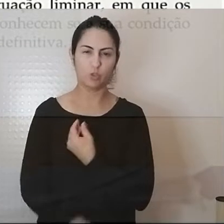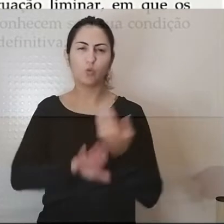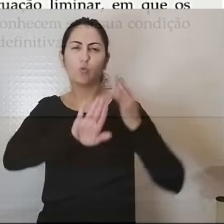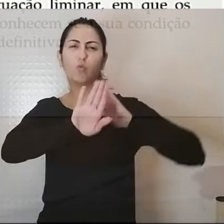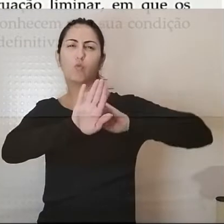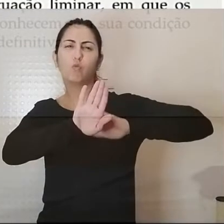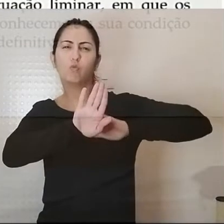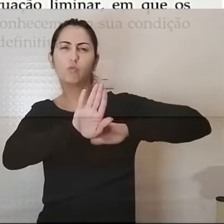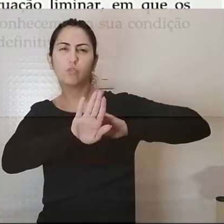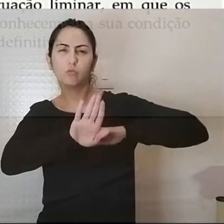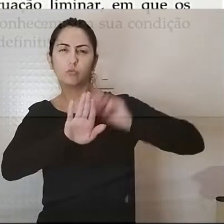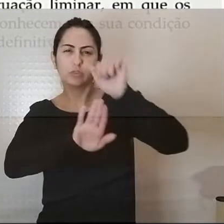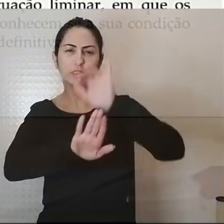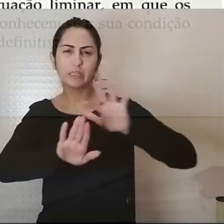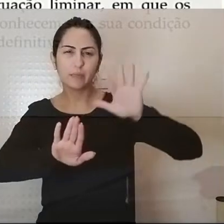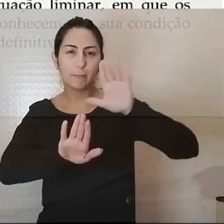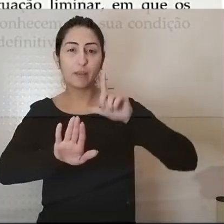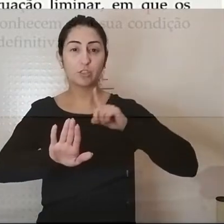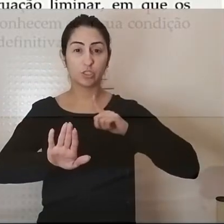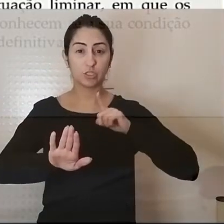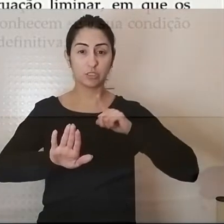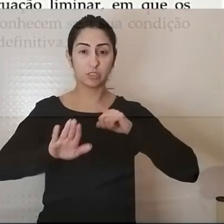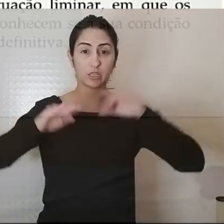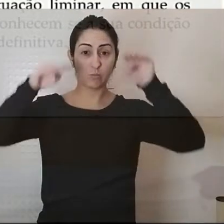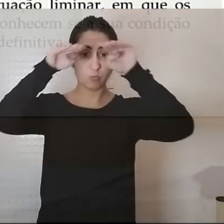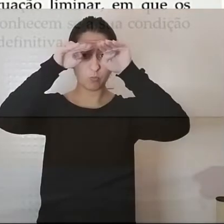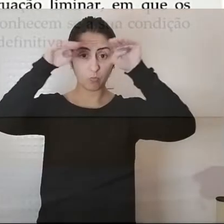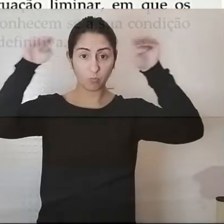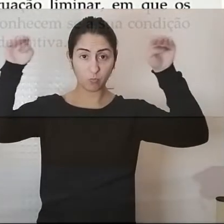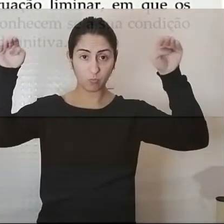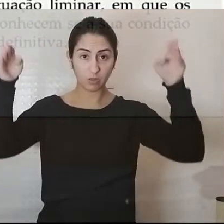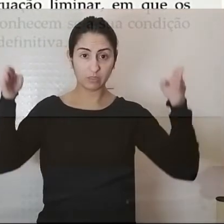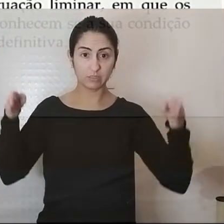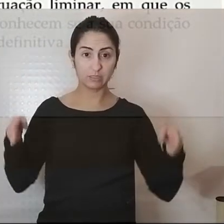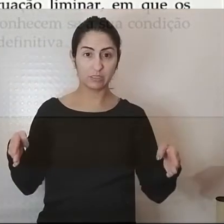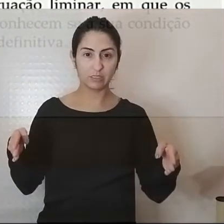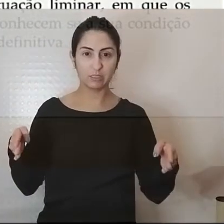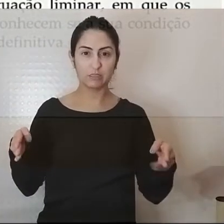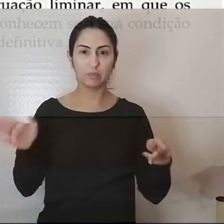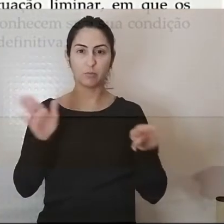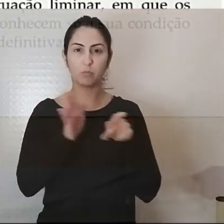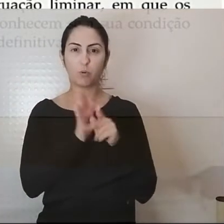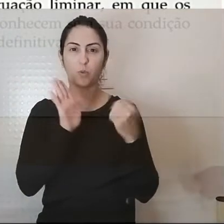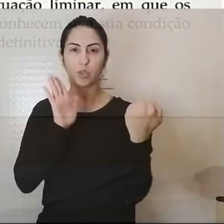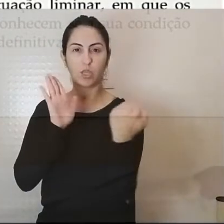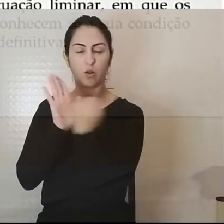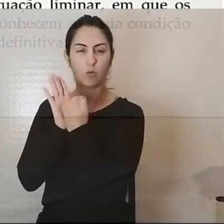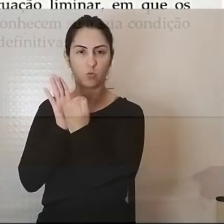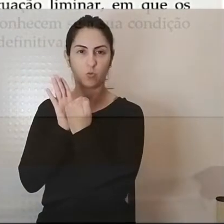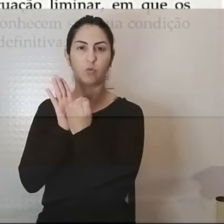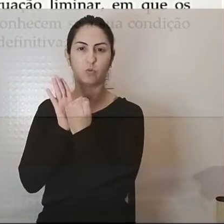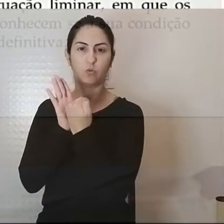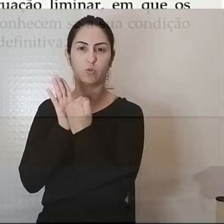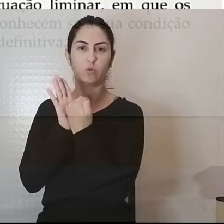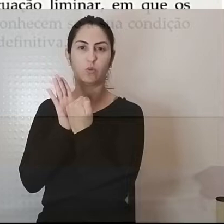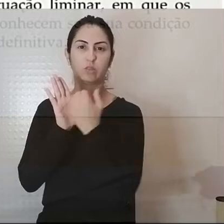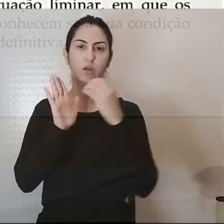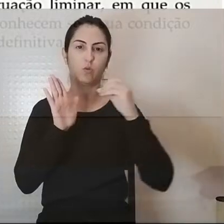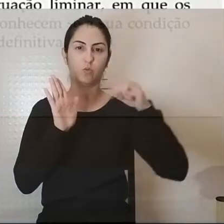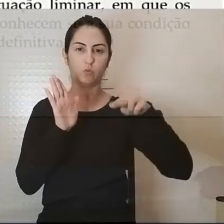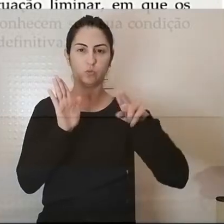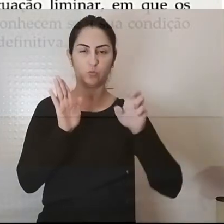vocês podem ver também uma tenda que com logos das Nações Unidas que são as tendas atribuídas aos